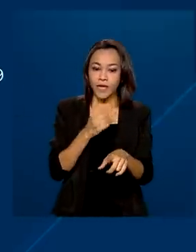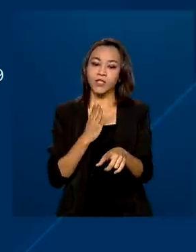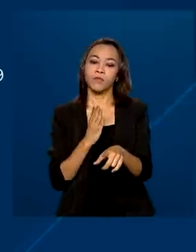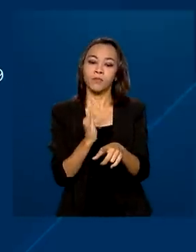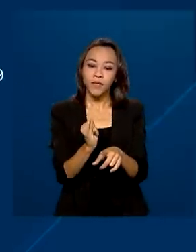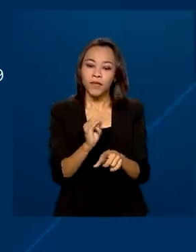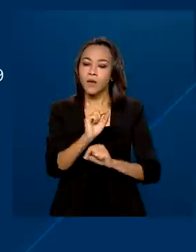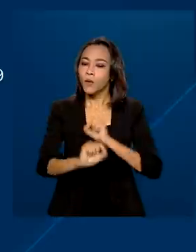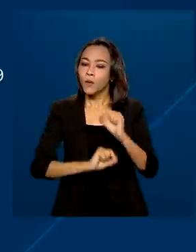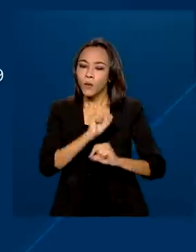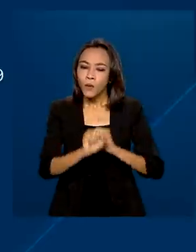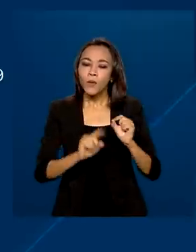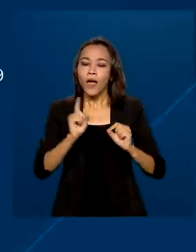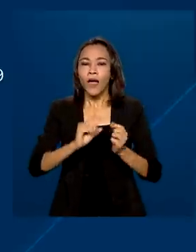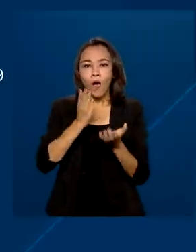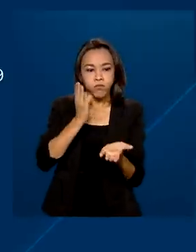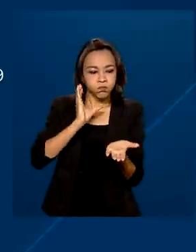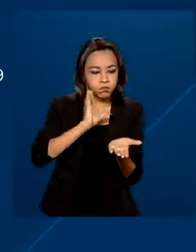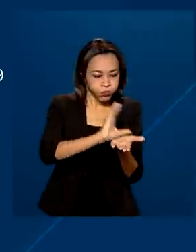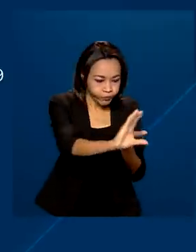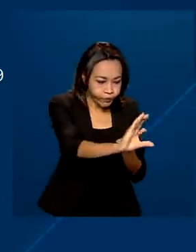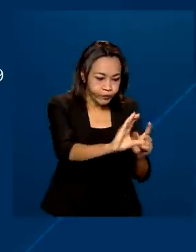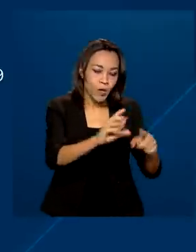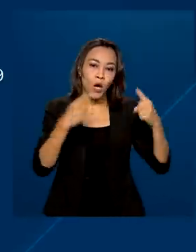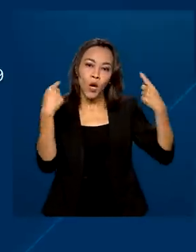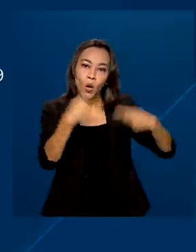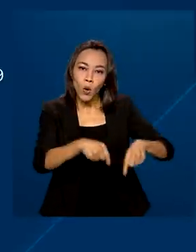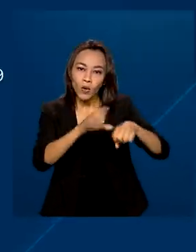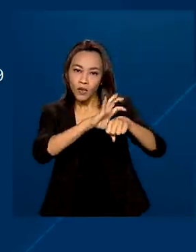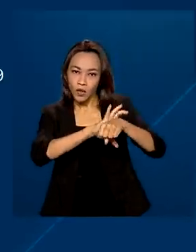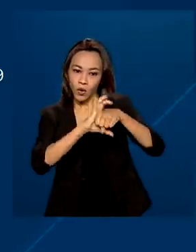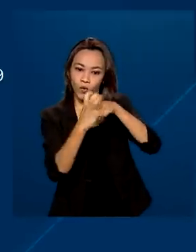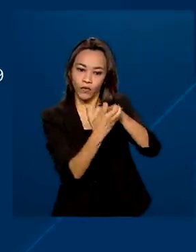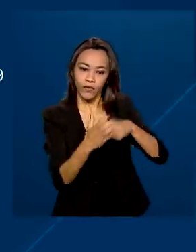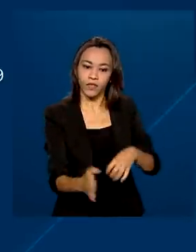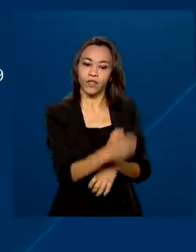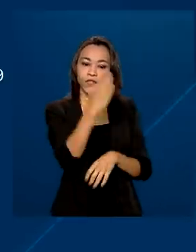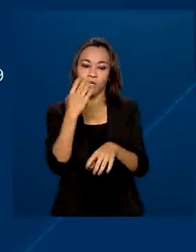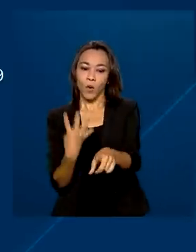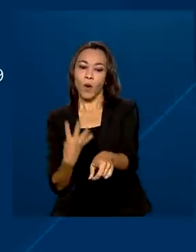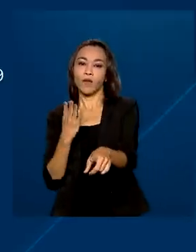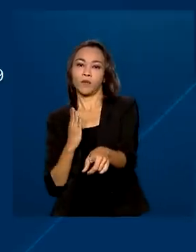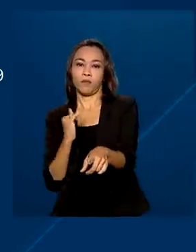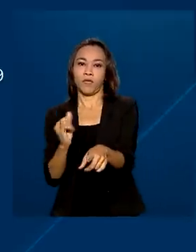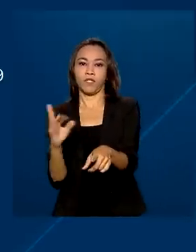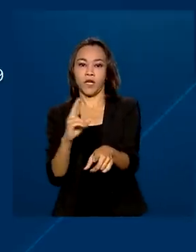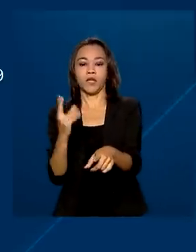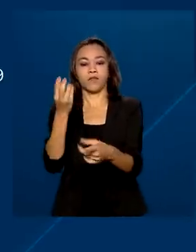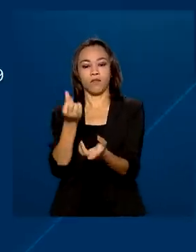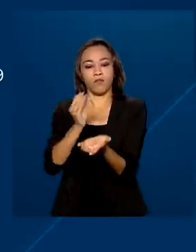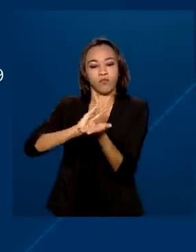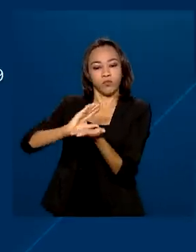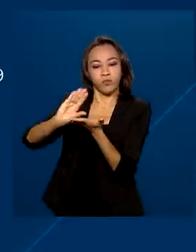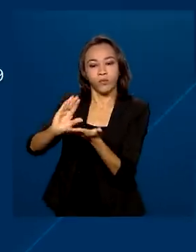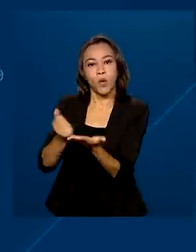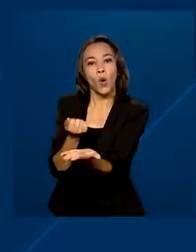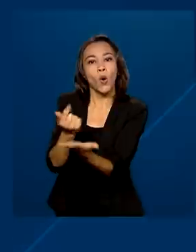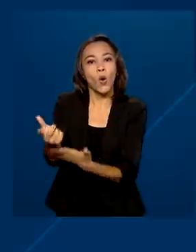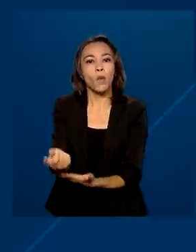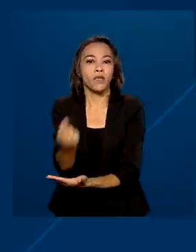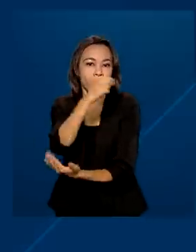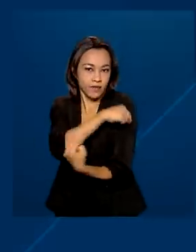serão para medidas de enfrentamento da Covid-19. 4 bilhões de reais vão para a compra de vacinas.